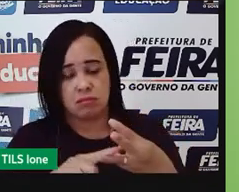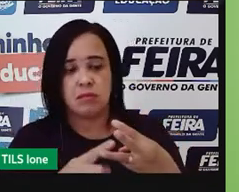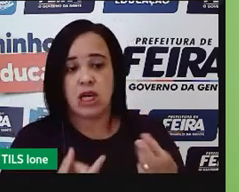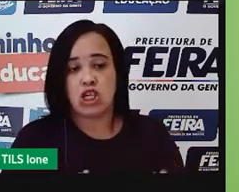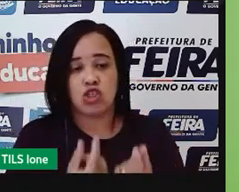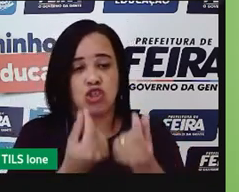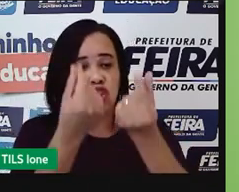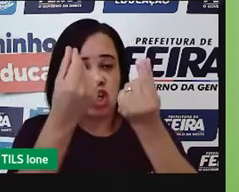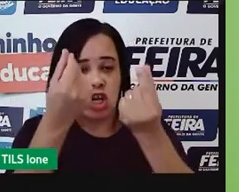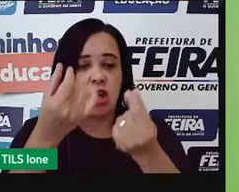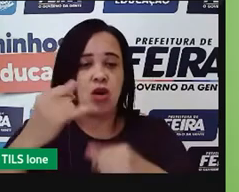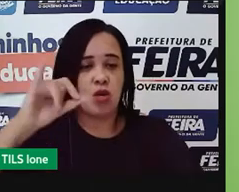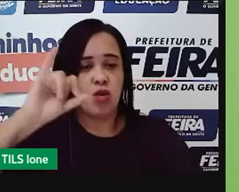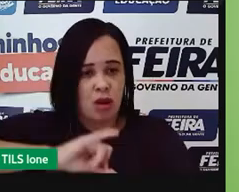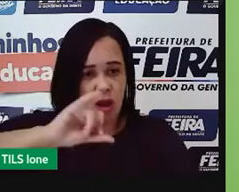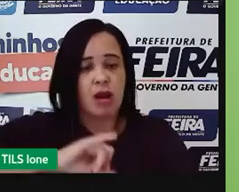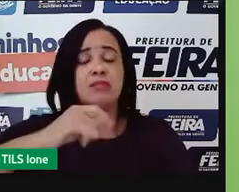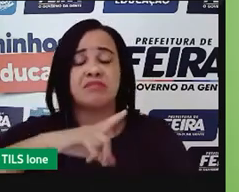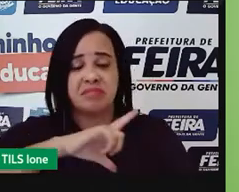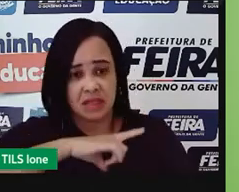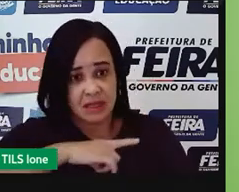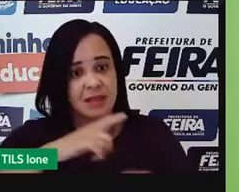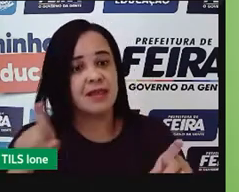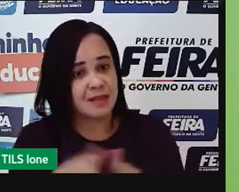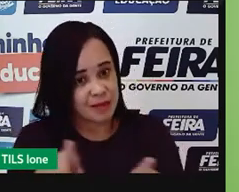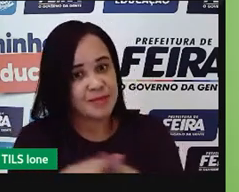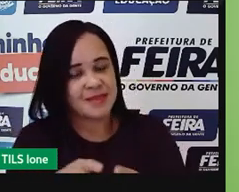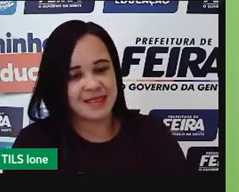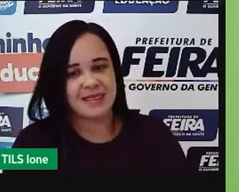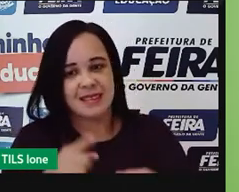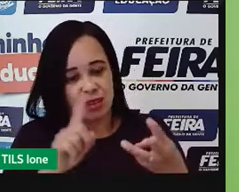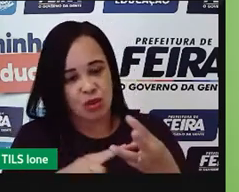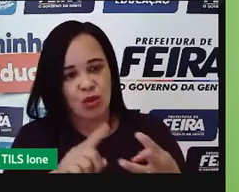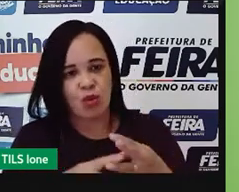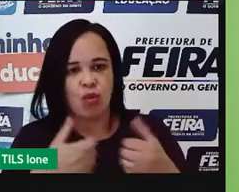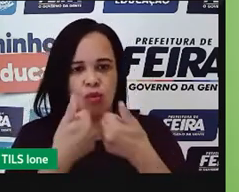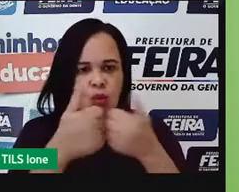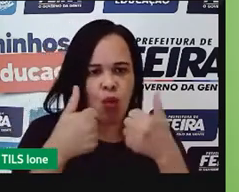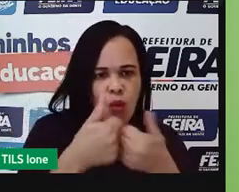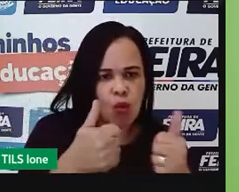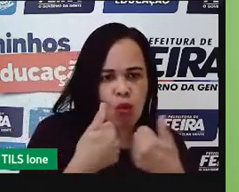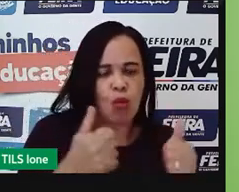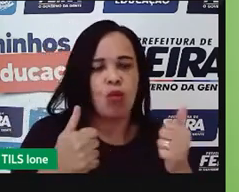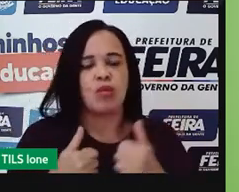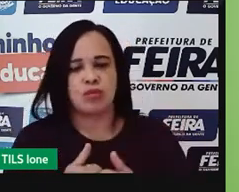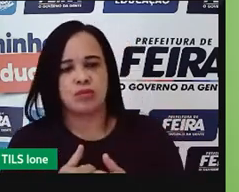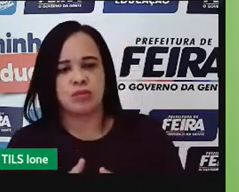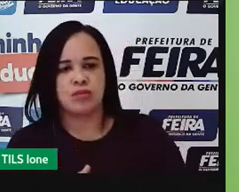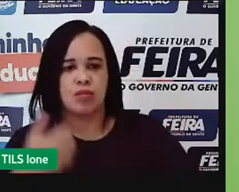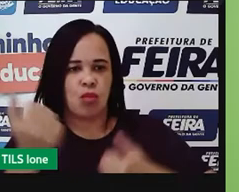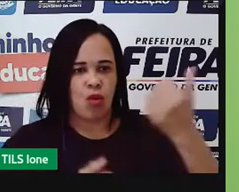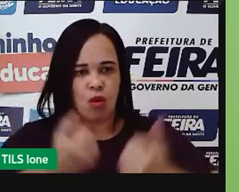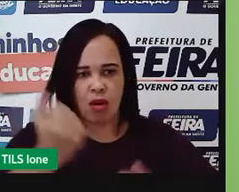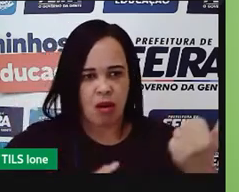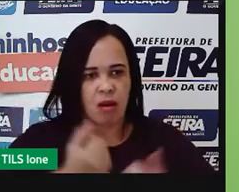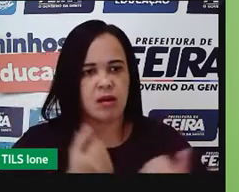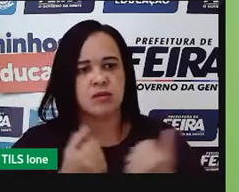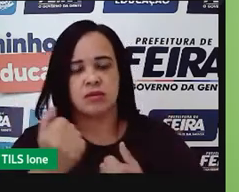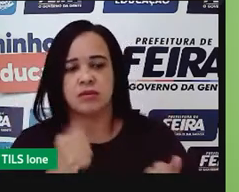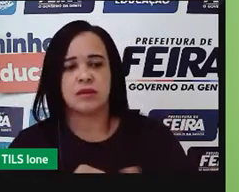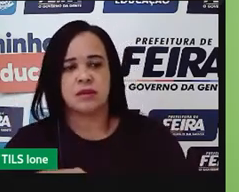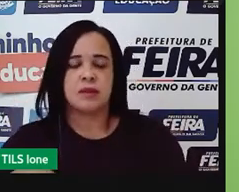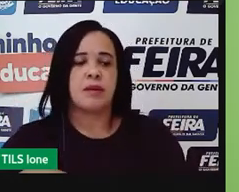empréstimos, aquela coisa toda. E o de transporte, que entra aquela parte dos transportes urbanos, com os ônibus, com os